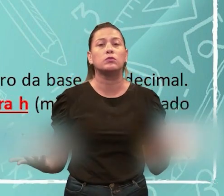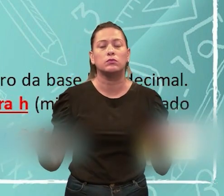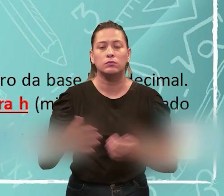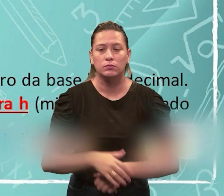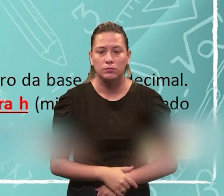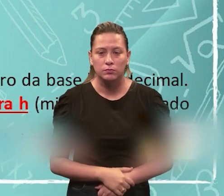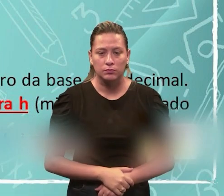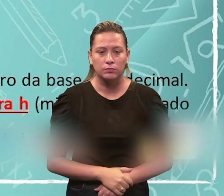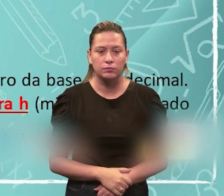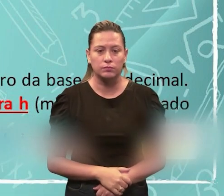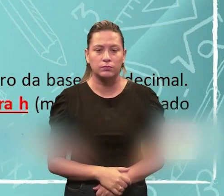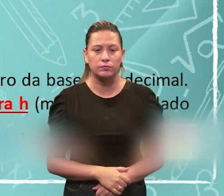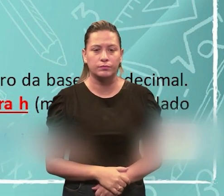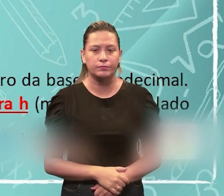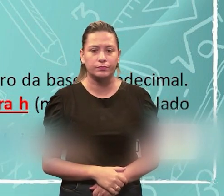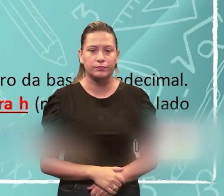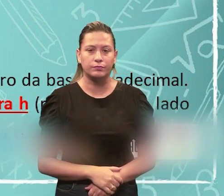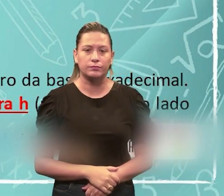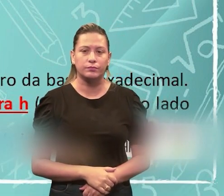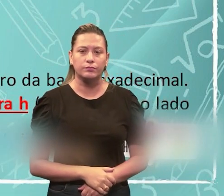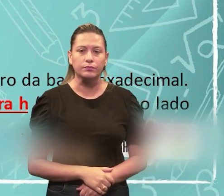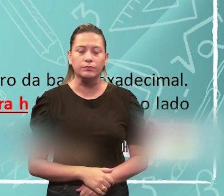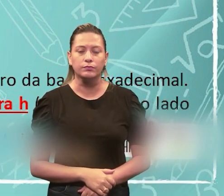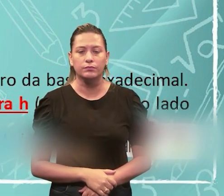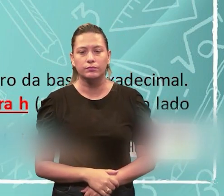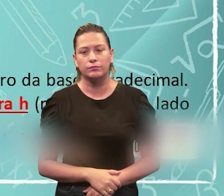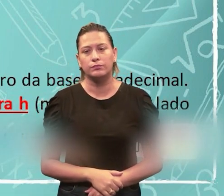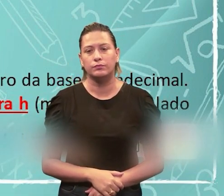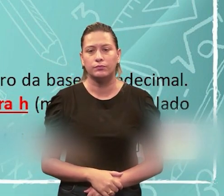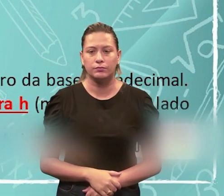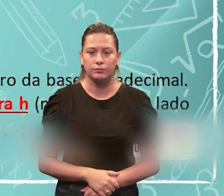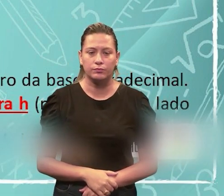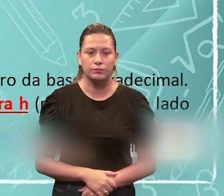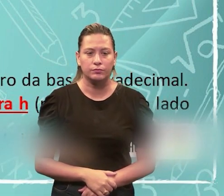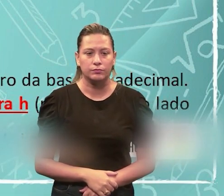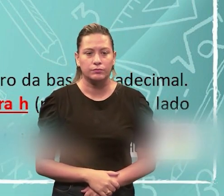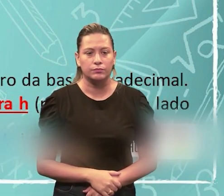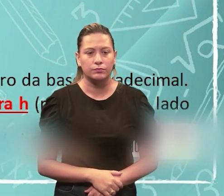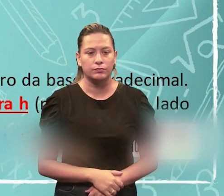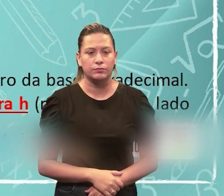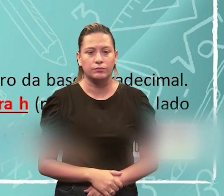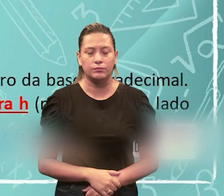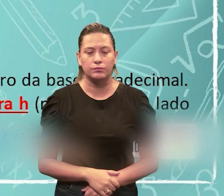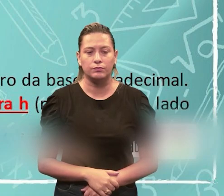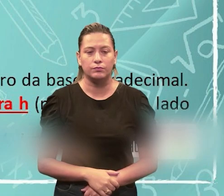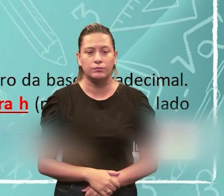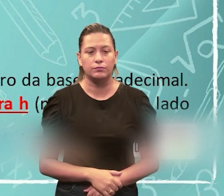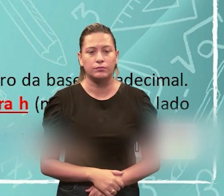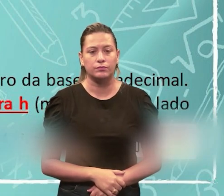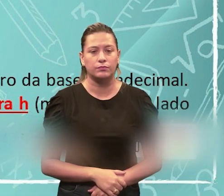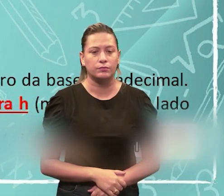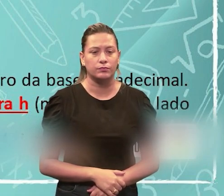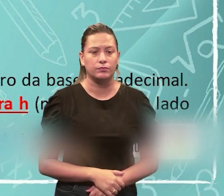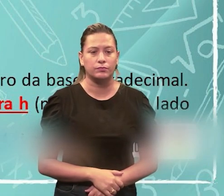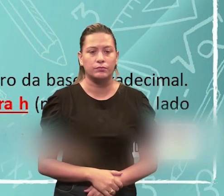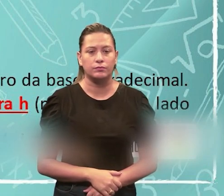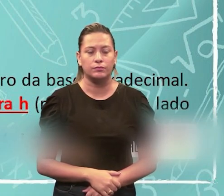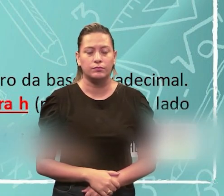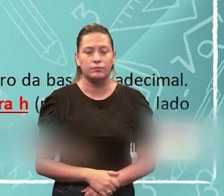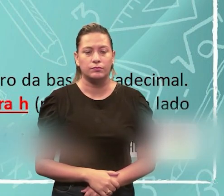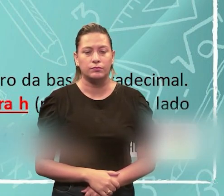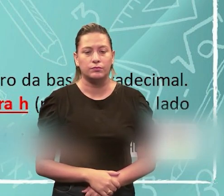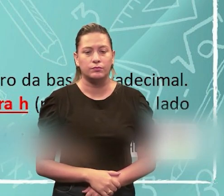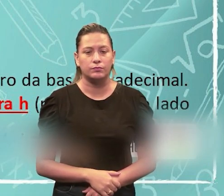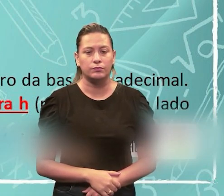0, 1, 1, na base 2. Eu quero passar de binário para hexadecimal. Então, vamos ver aqui,